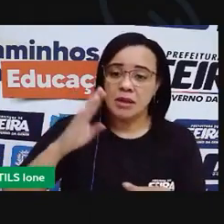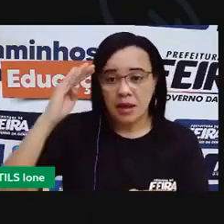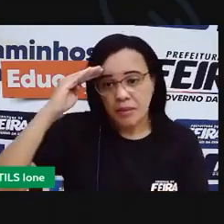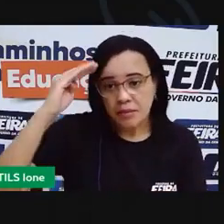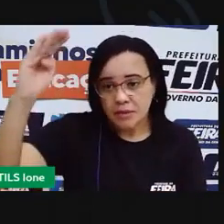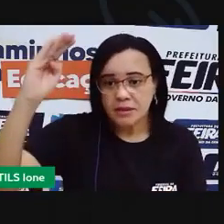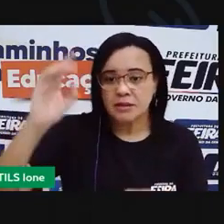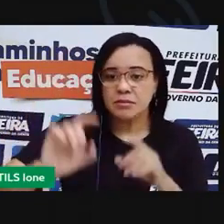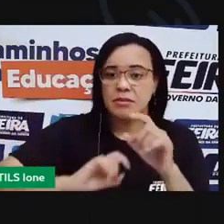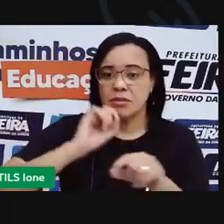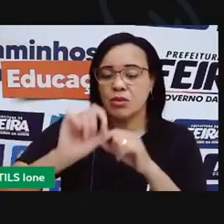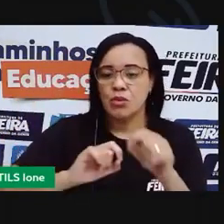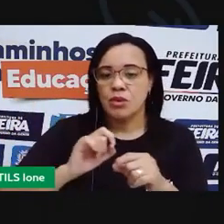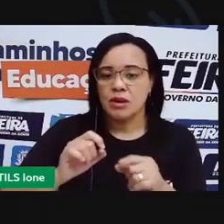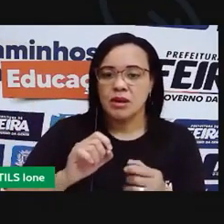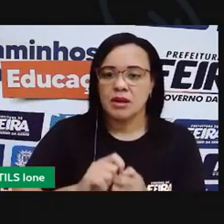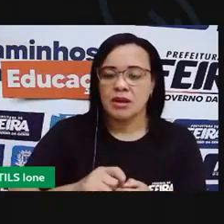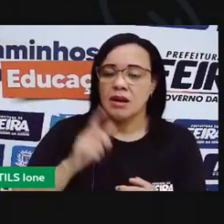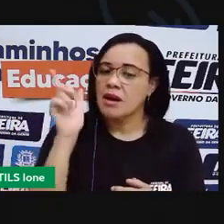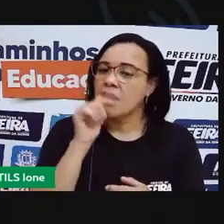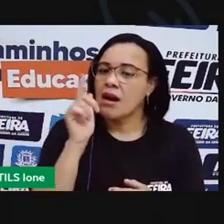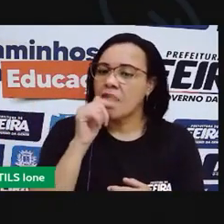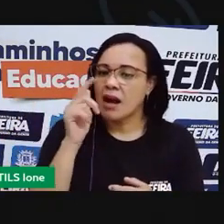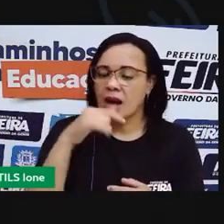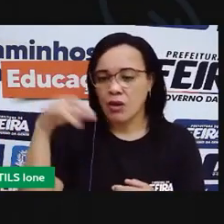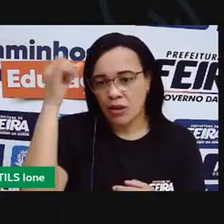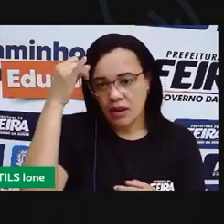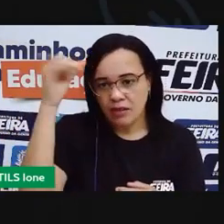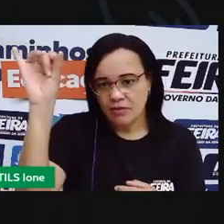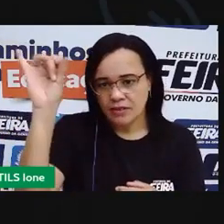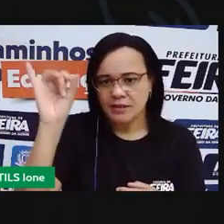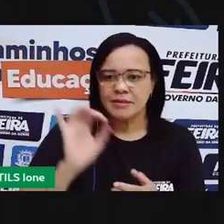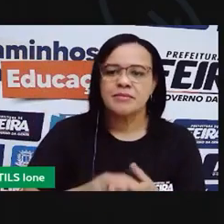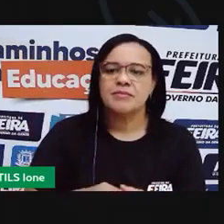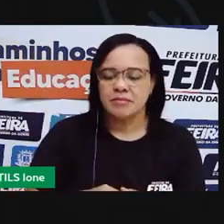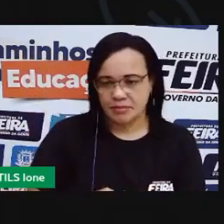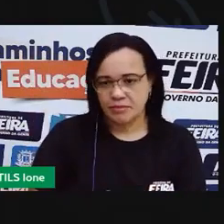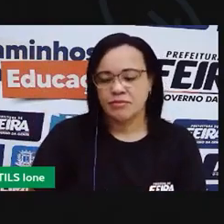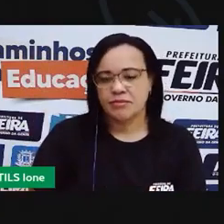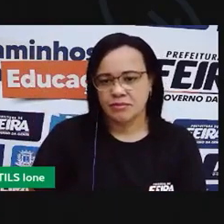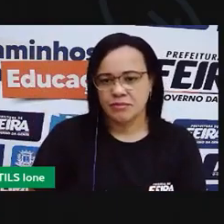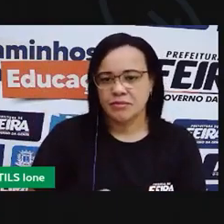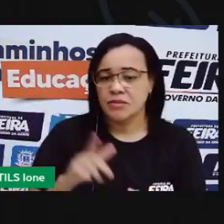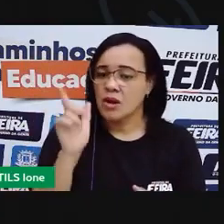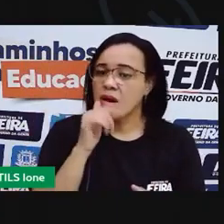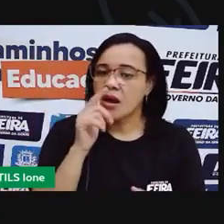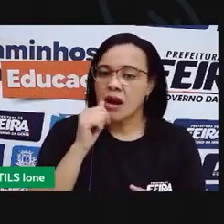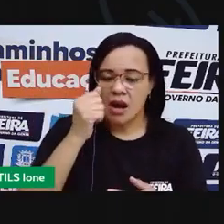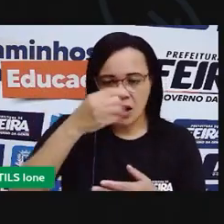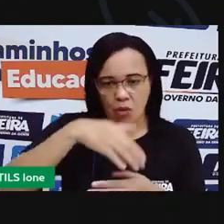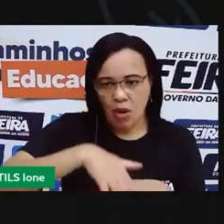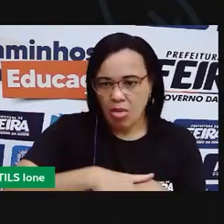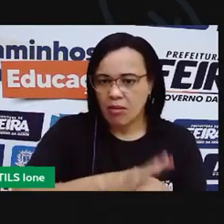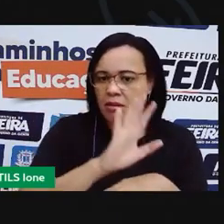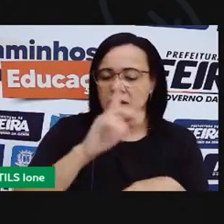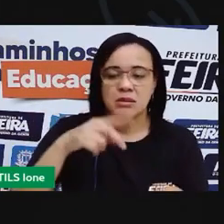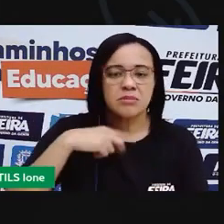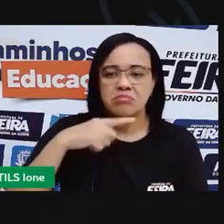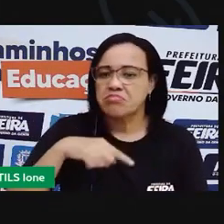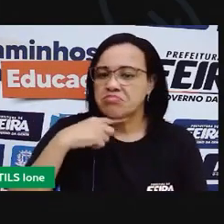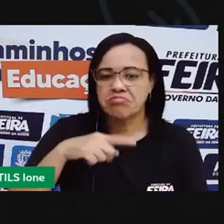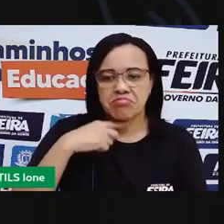são restos da unidade eles não deixam a unidade passar e